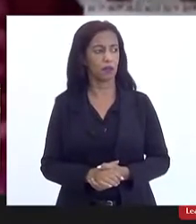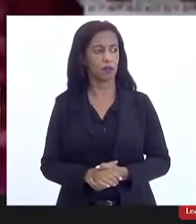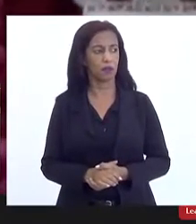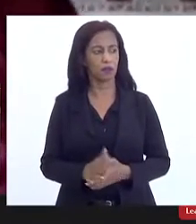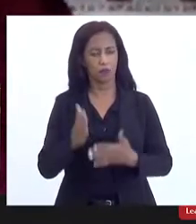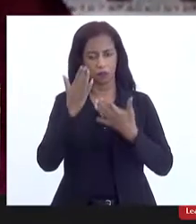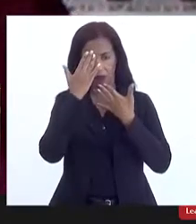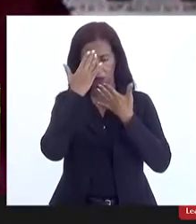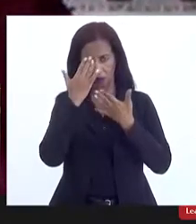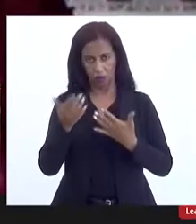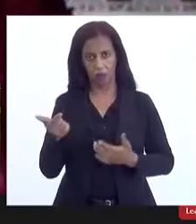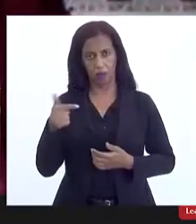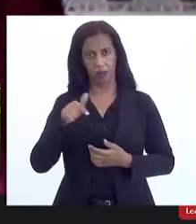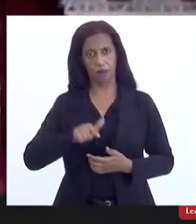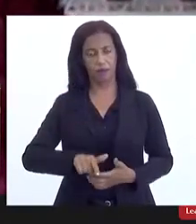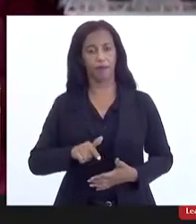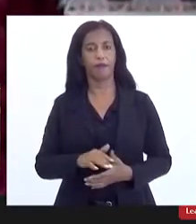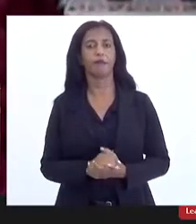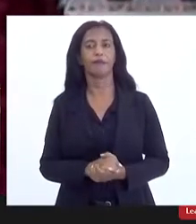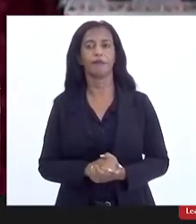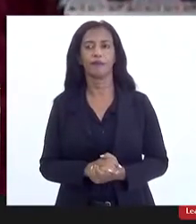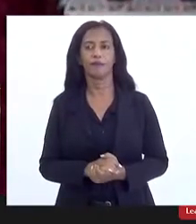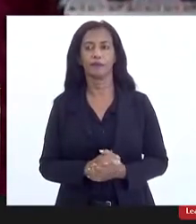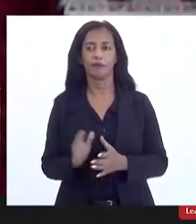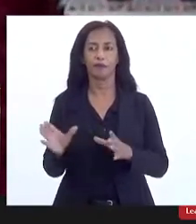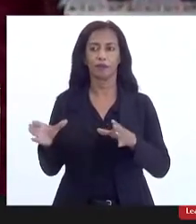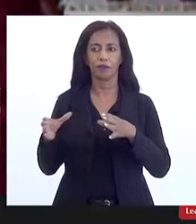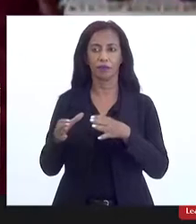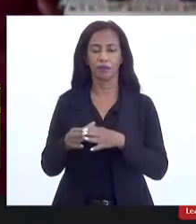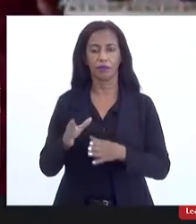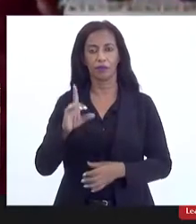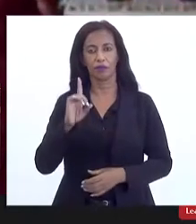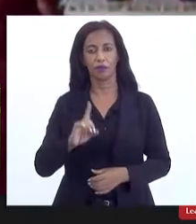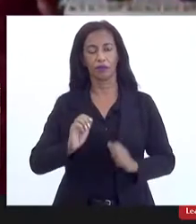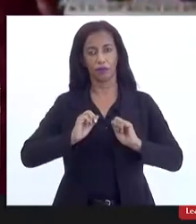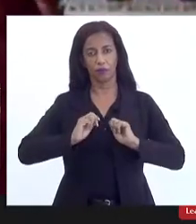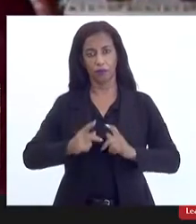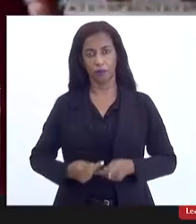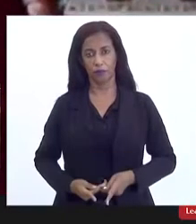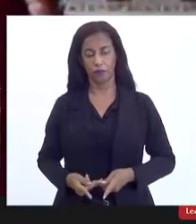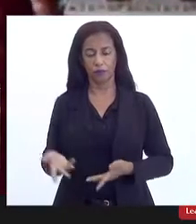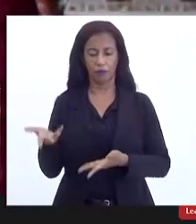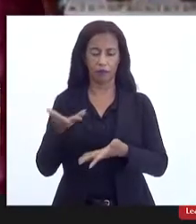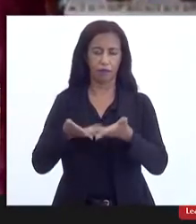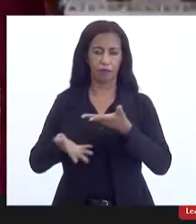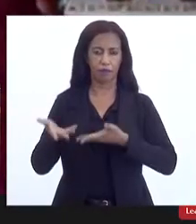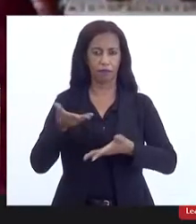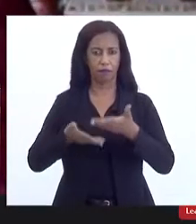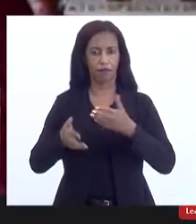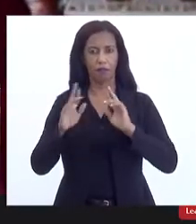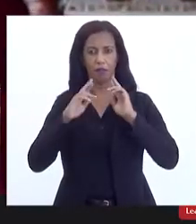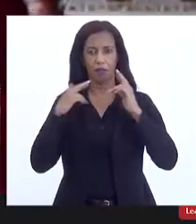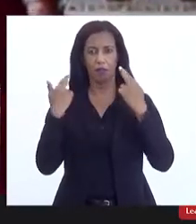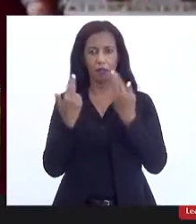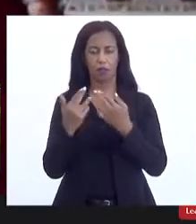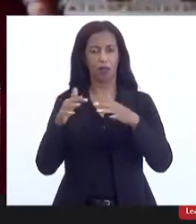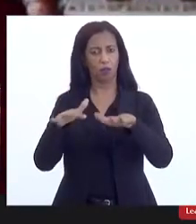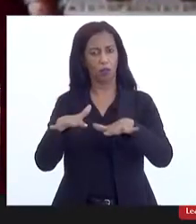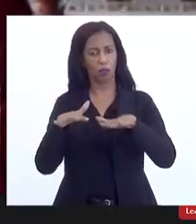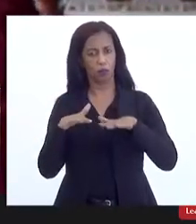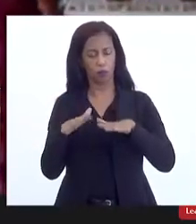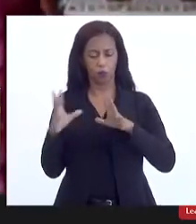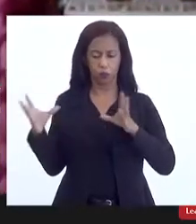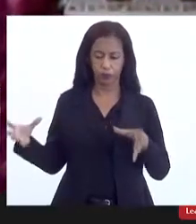eu agradeço mais uma vez à Comissão de Defesa dos Direitos Humanos pela parceria nessa audiência conjunta